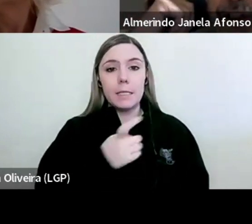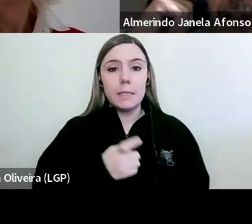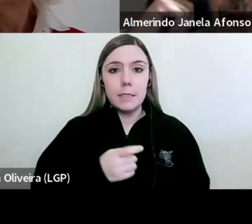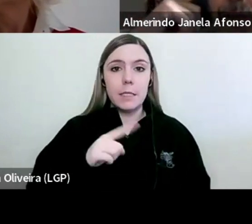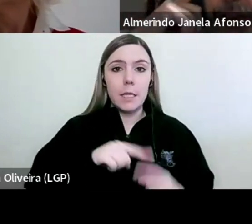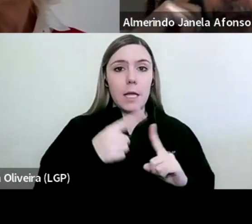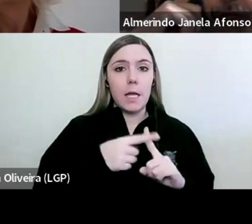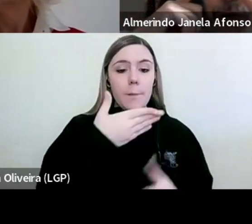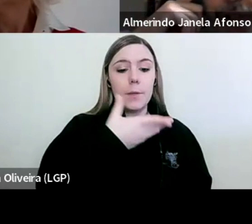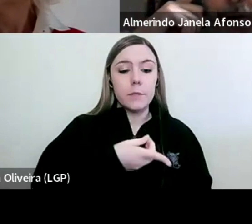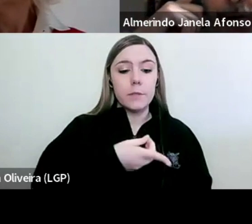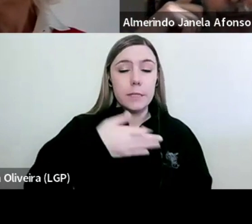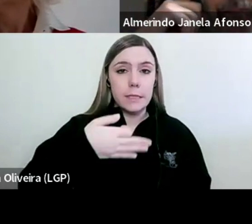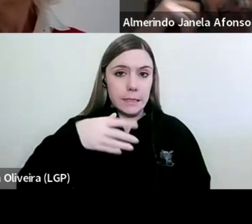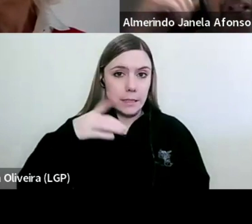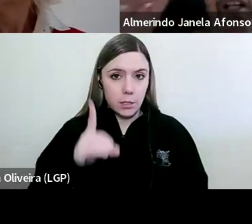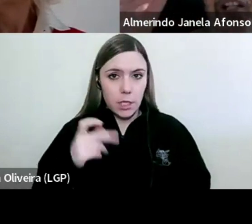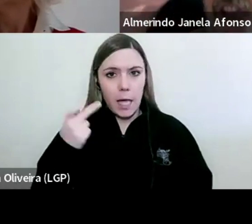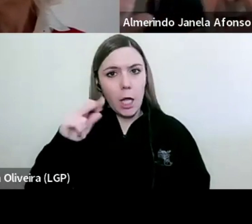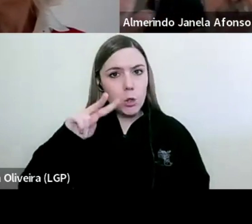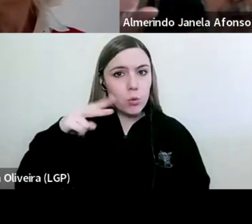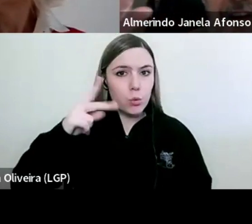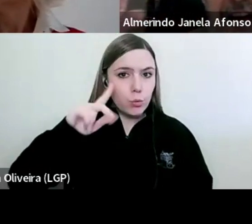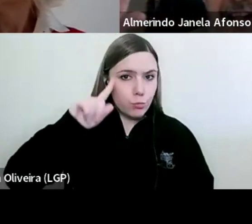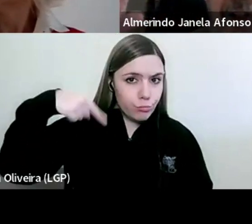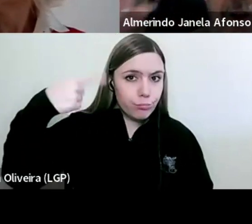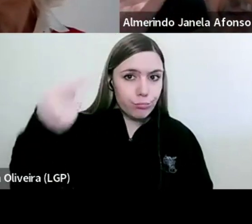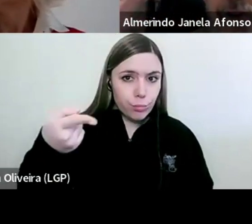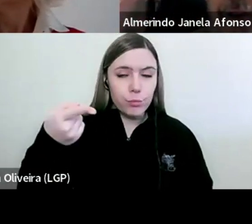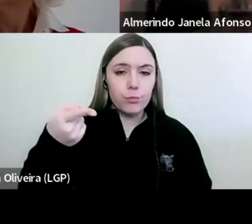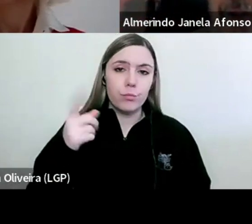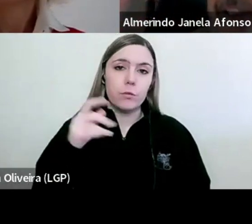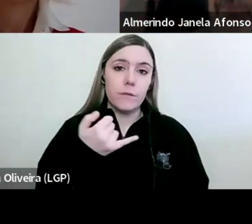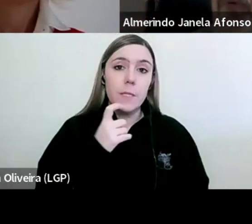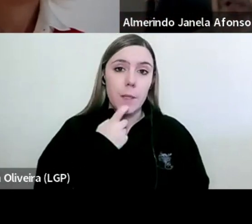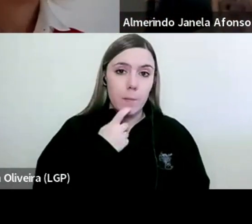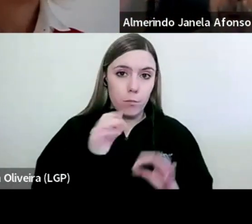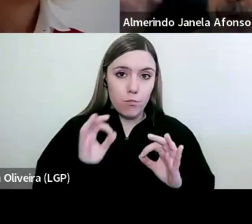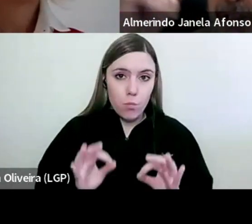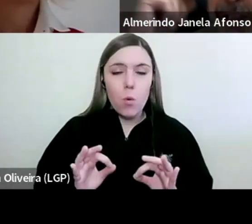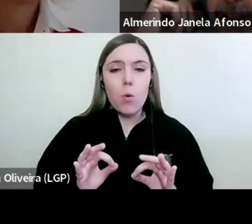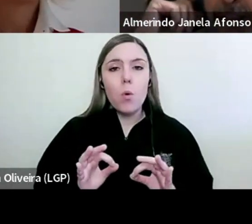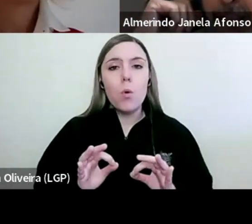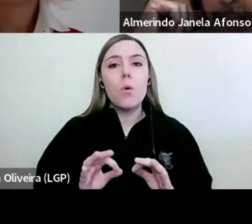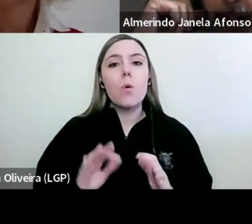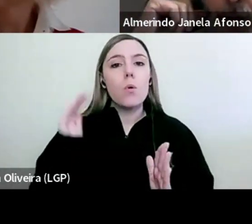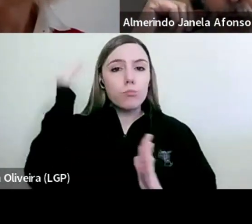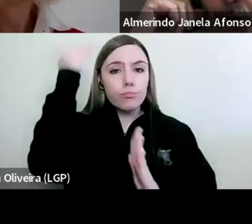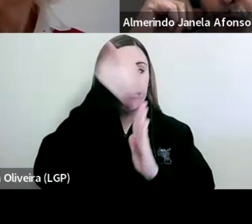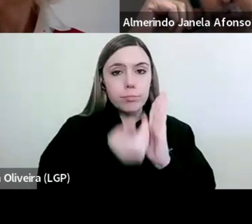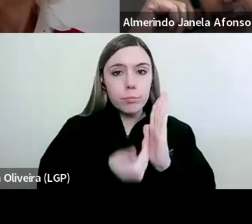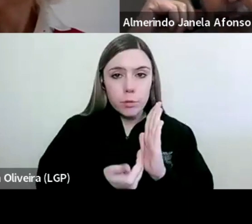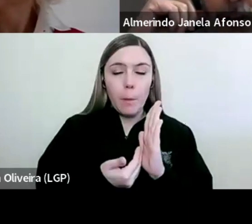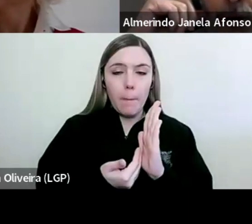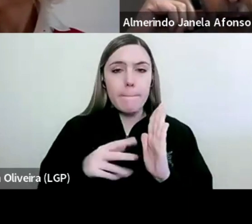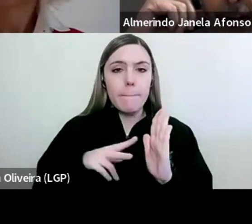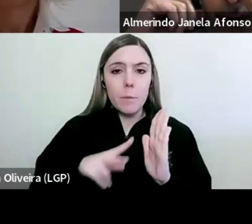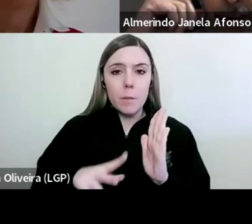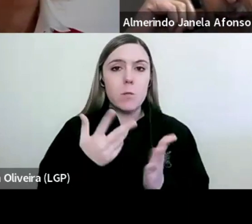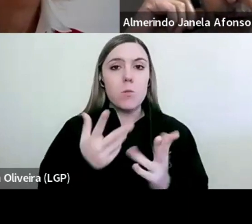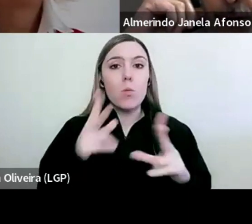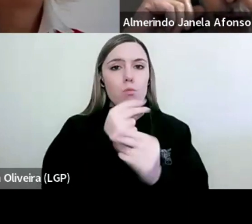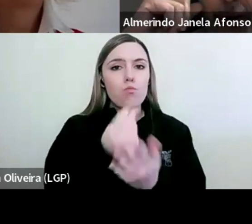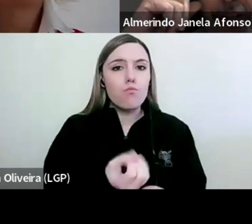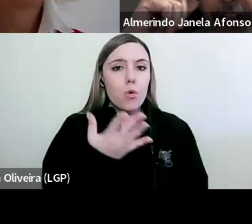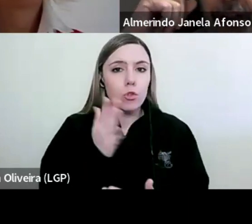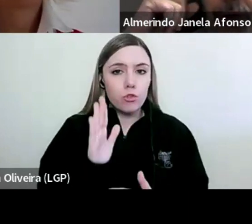mais de dois anos depois da Revolução, já aprovada a nova Constituição da República Portuguesa, num documento intitulado